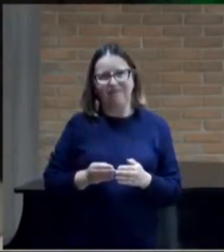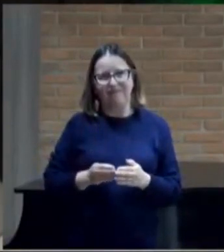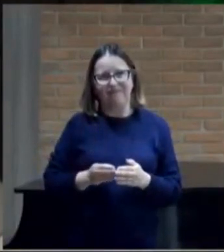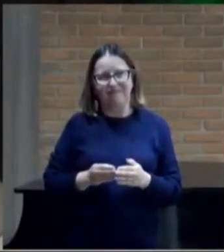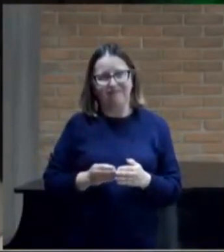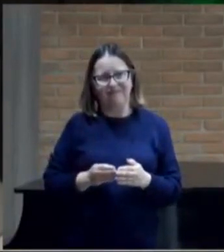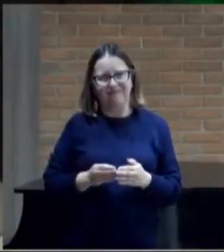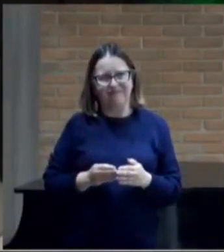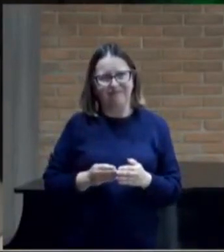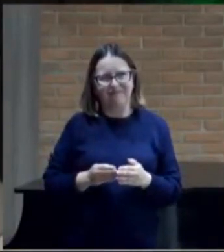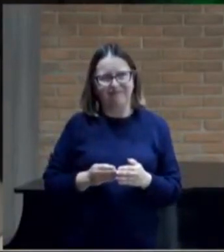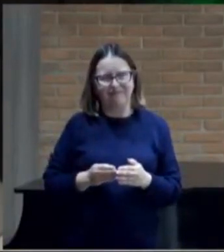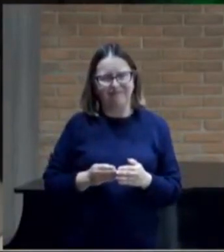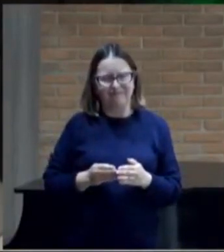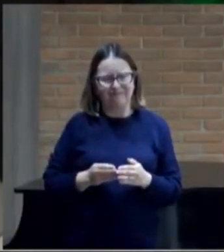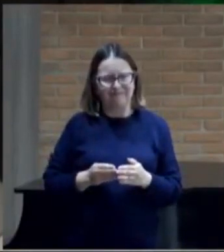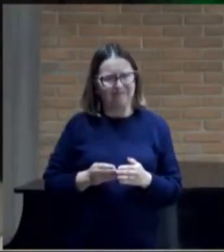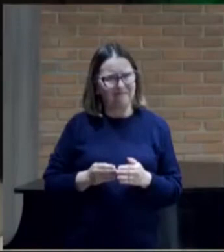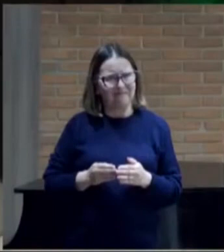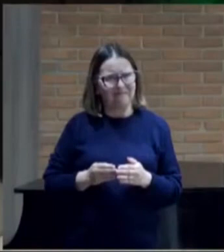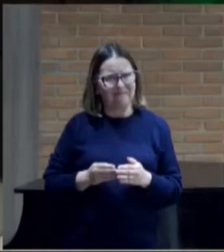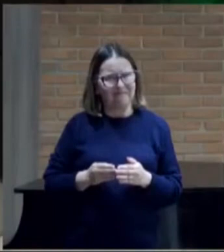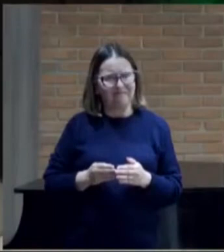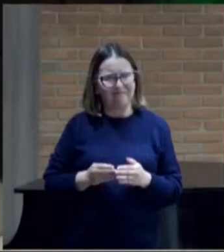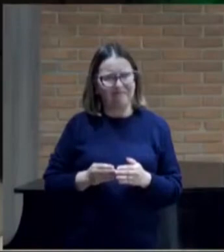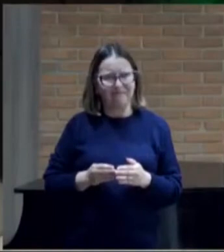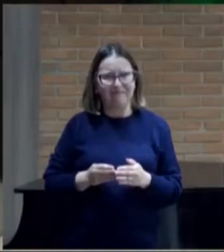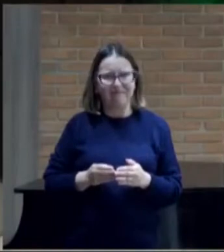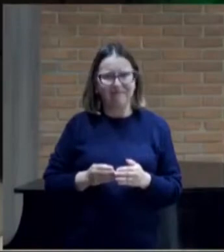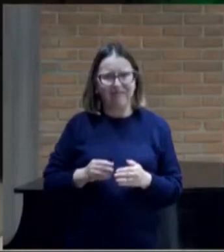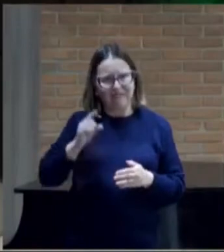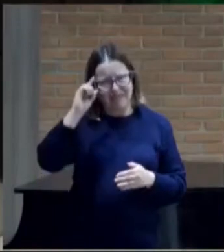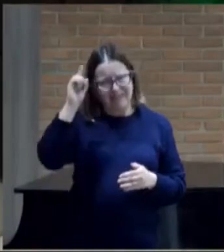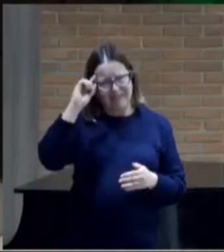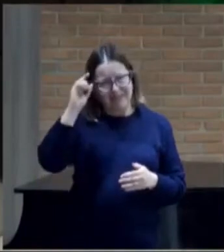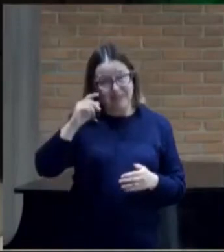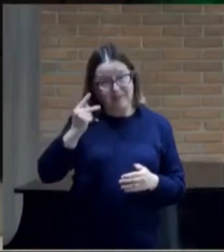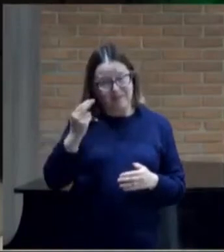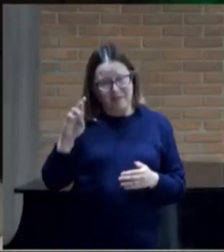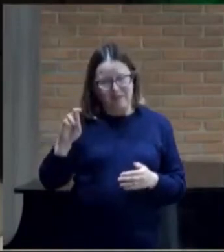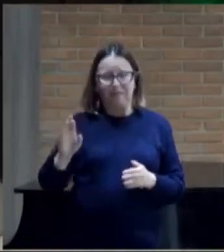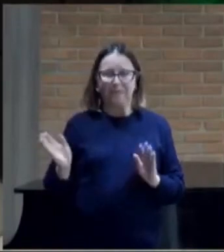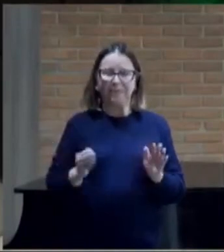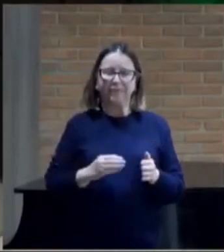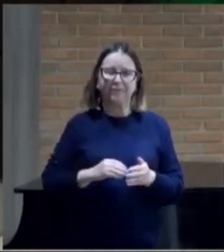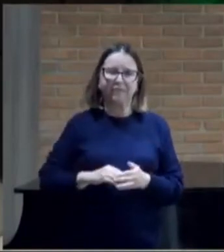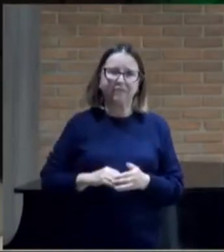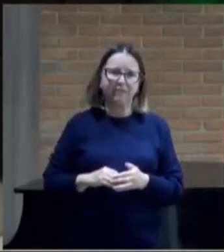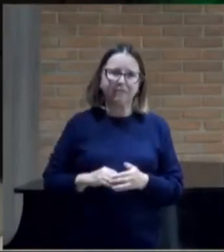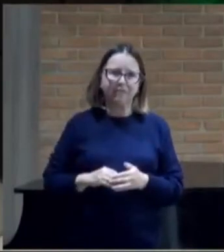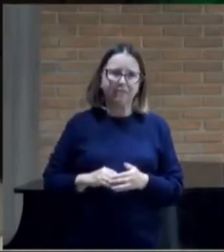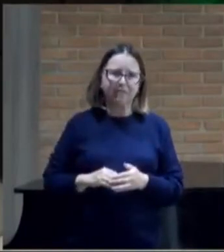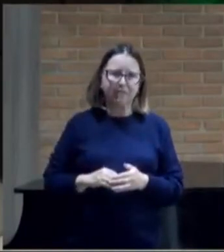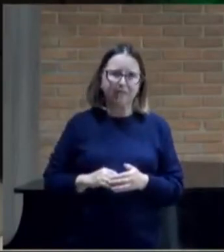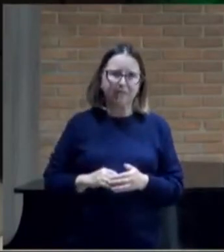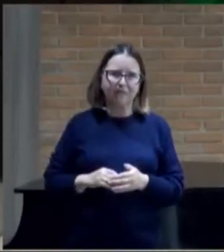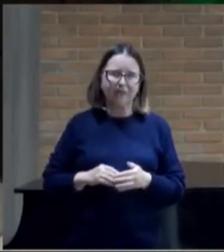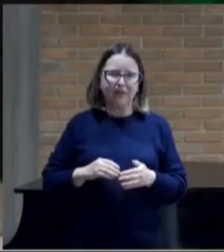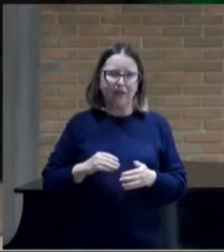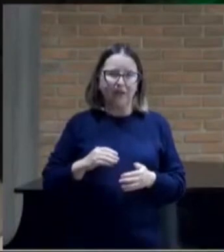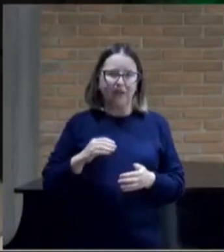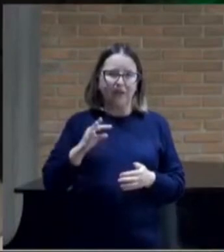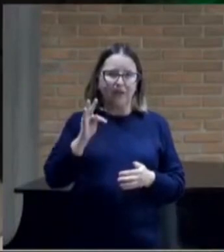O Tony Fauci, essa semana, está sendo varrido pelo Senado